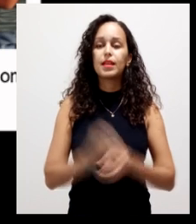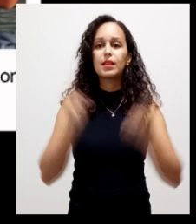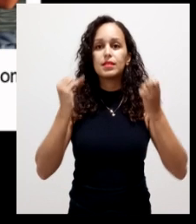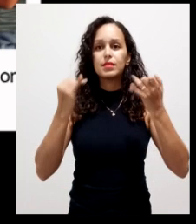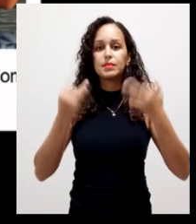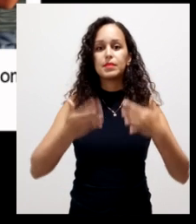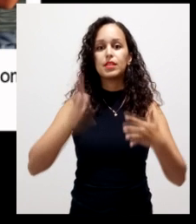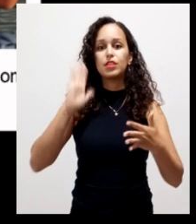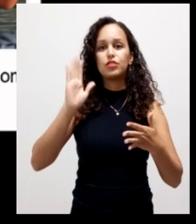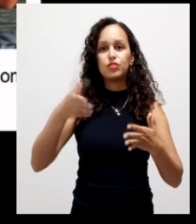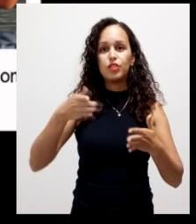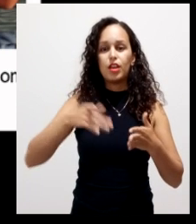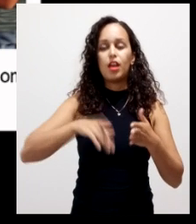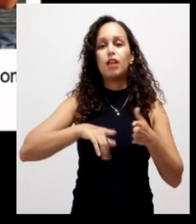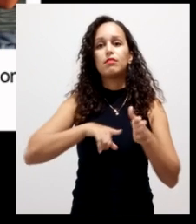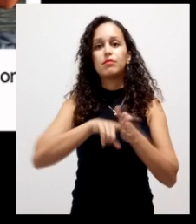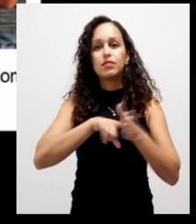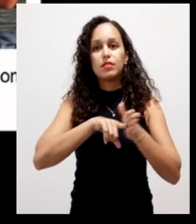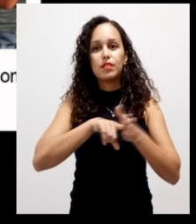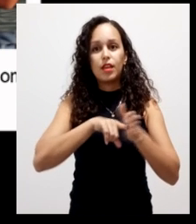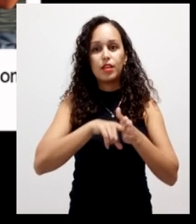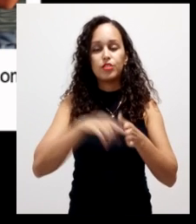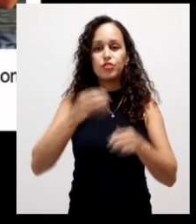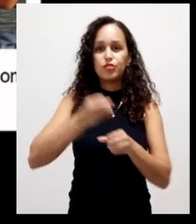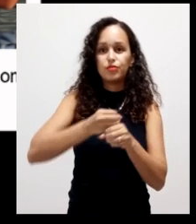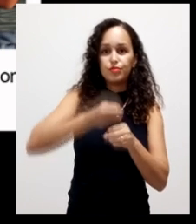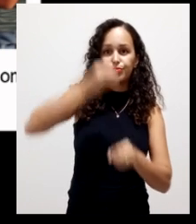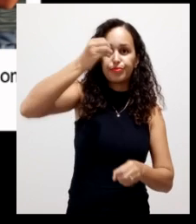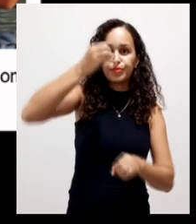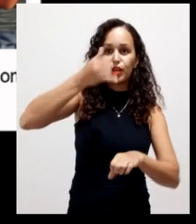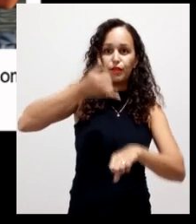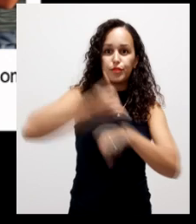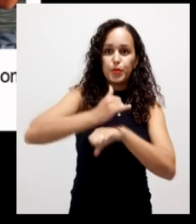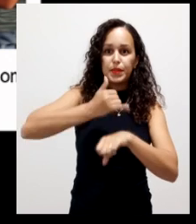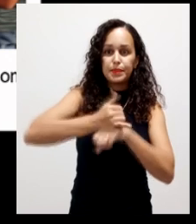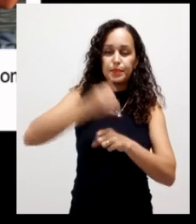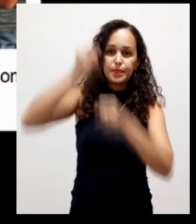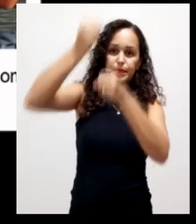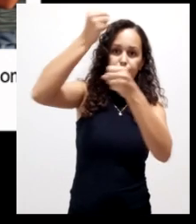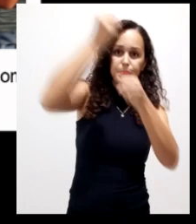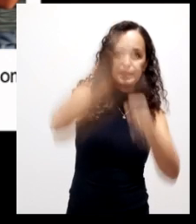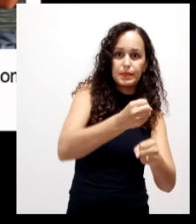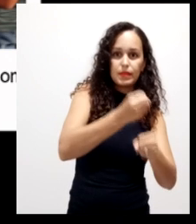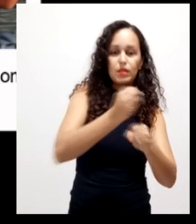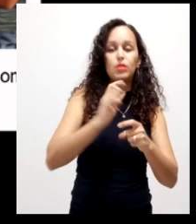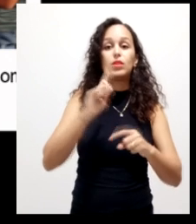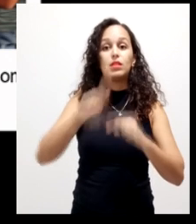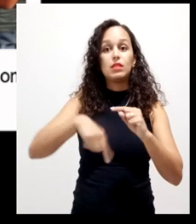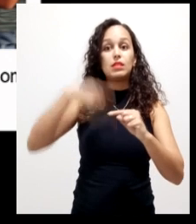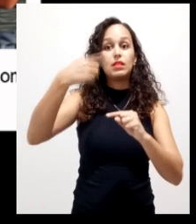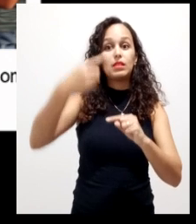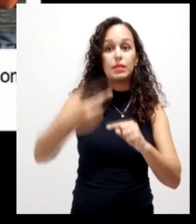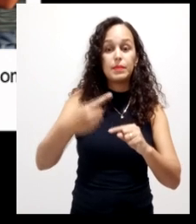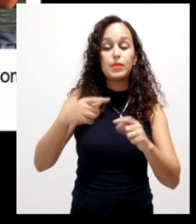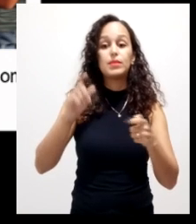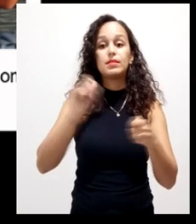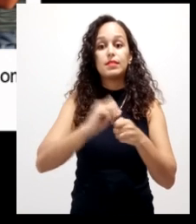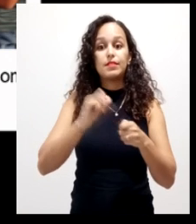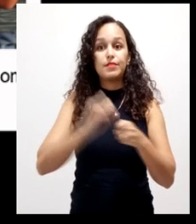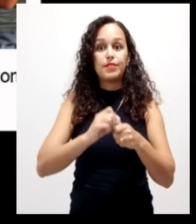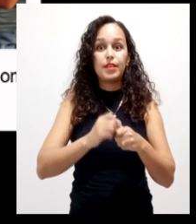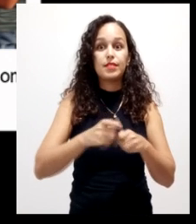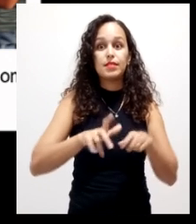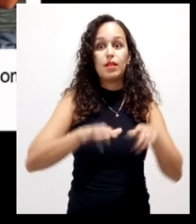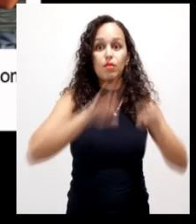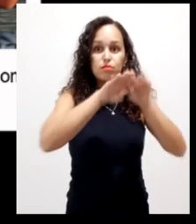falei sobre o teste né que o teste é muito importante o teste do vergalhão e depois que faz o reviramento da moita